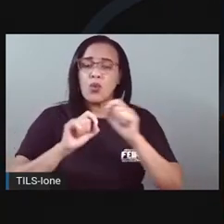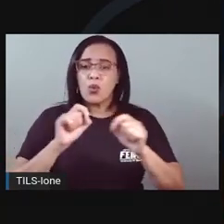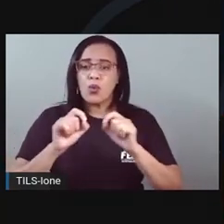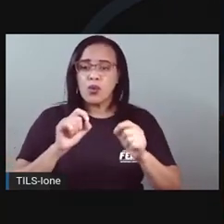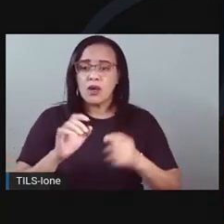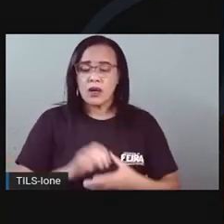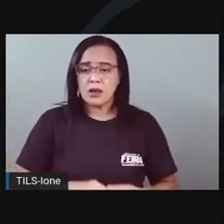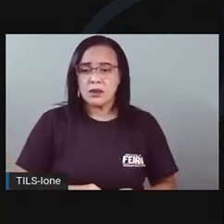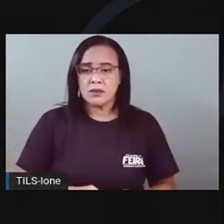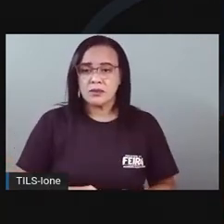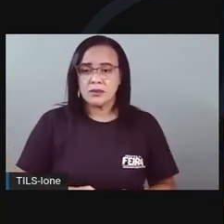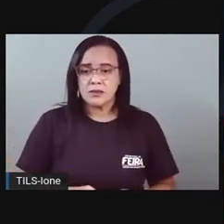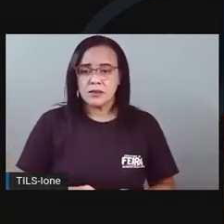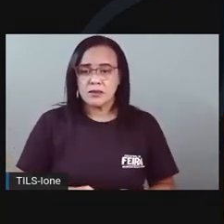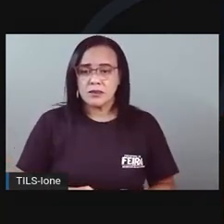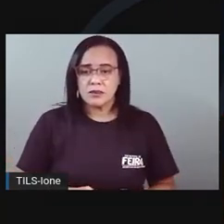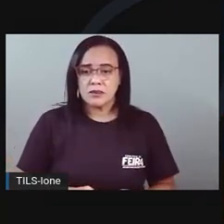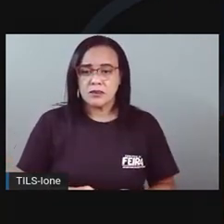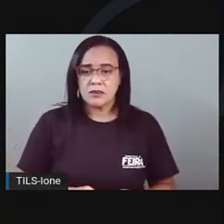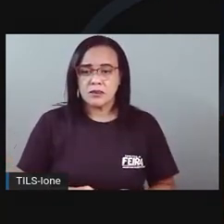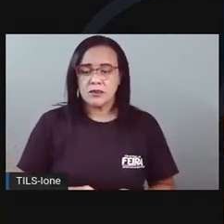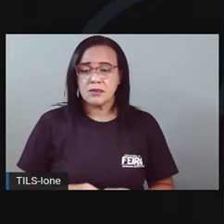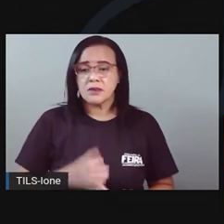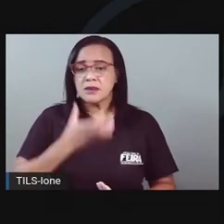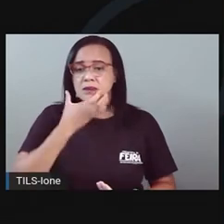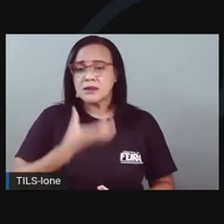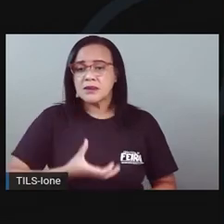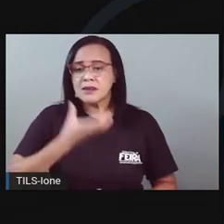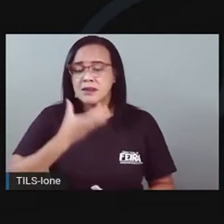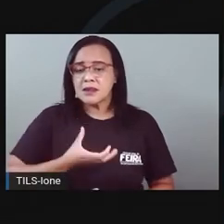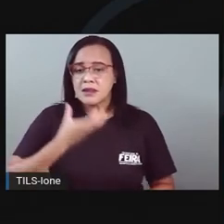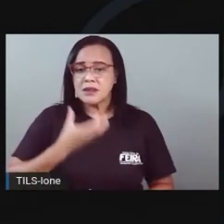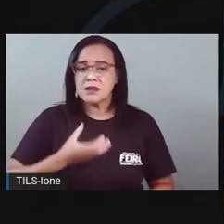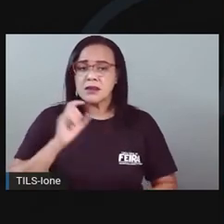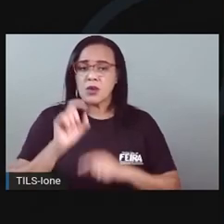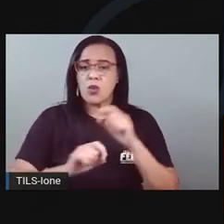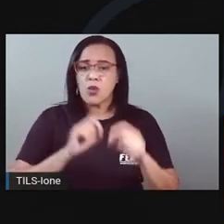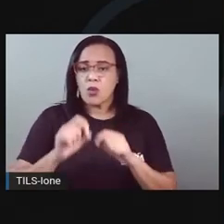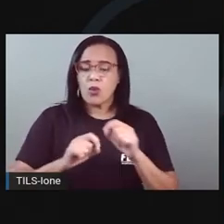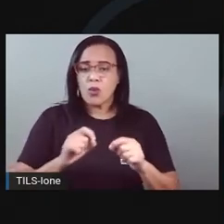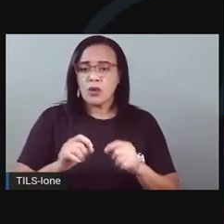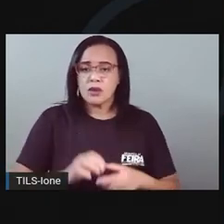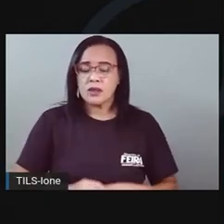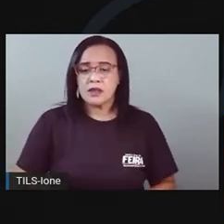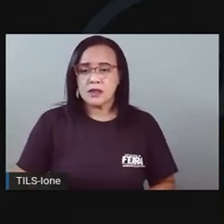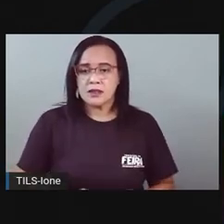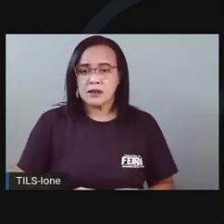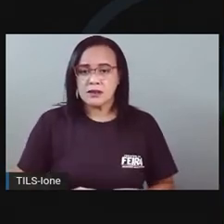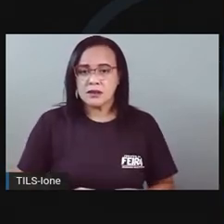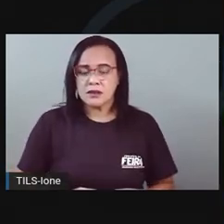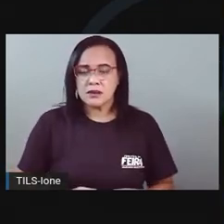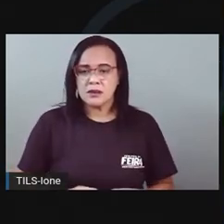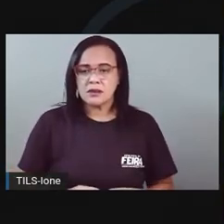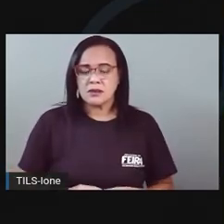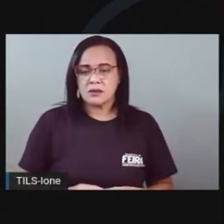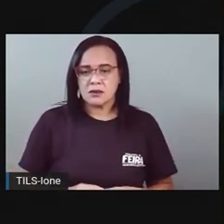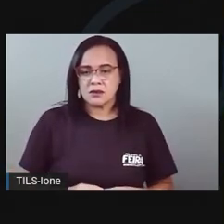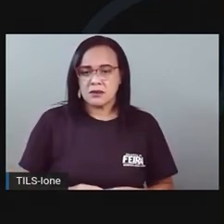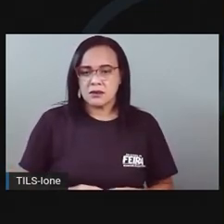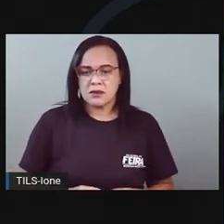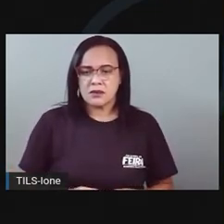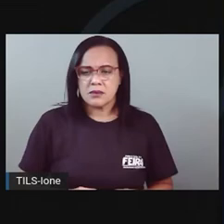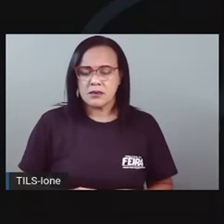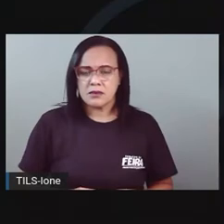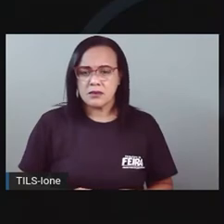-dia. Em dezembro, é um habitante do Trópico de Capricórnio, que tem o Sol sobre sua cabeça. Vamos